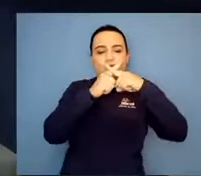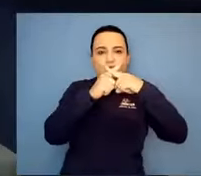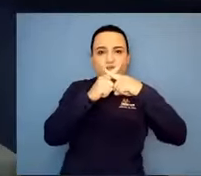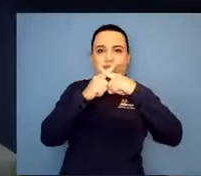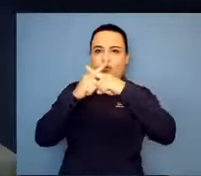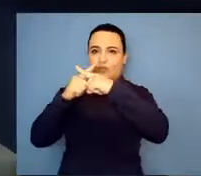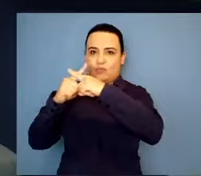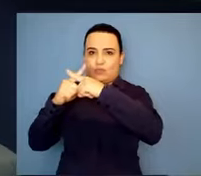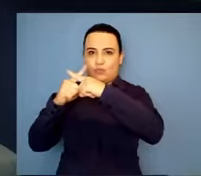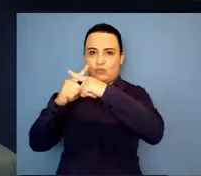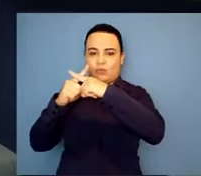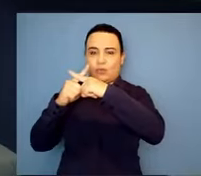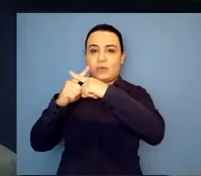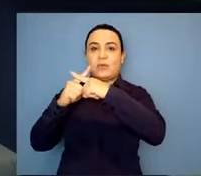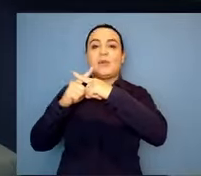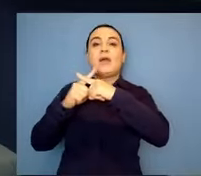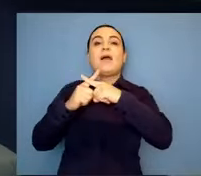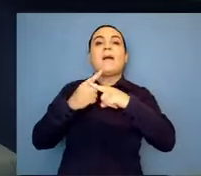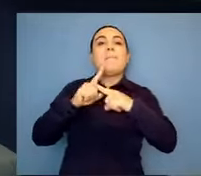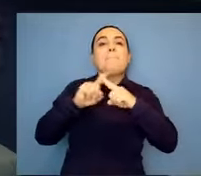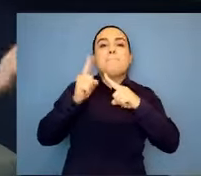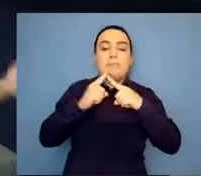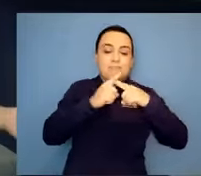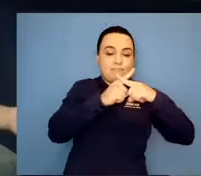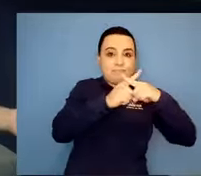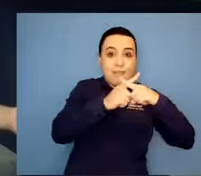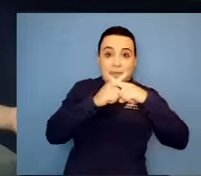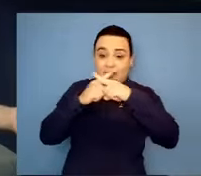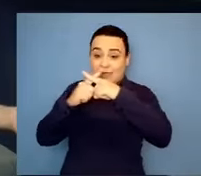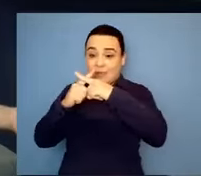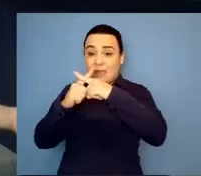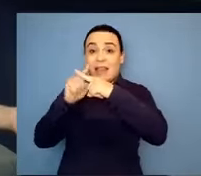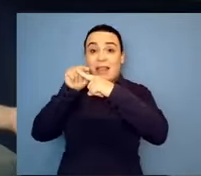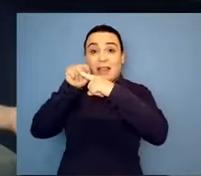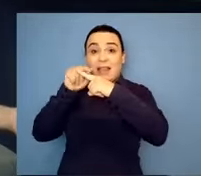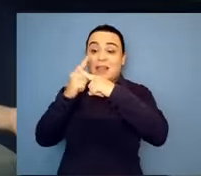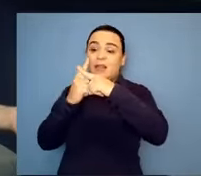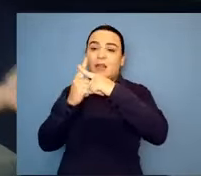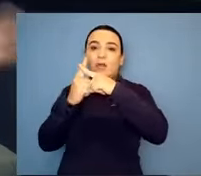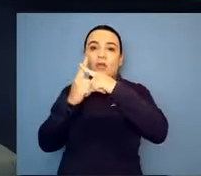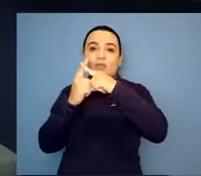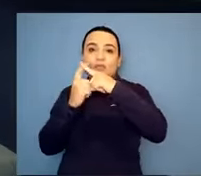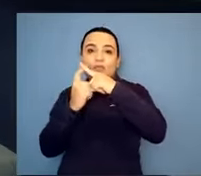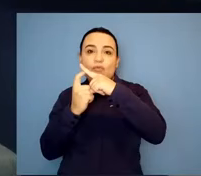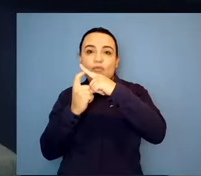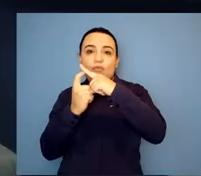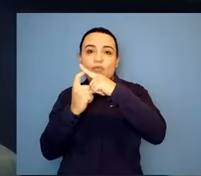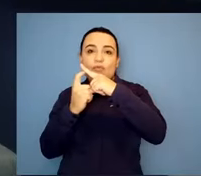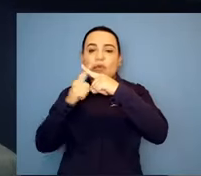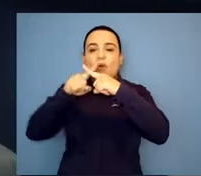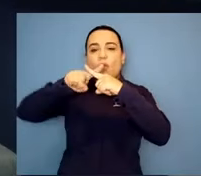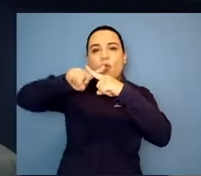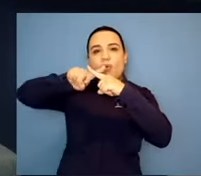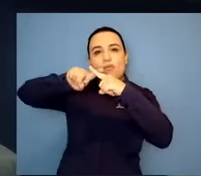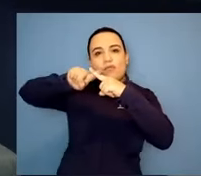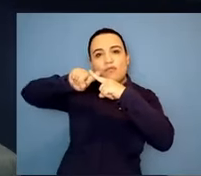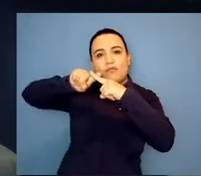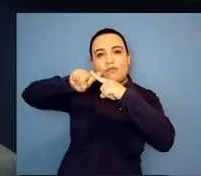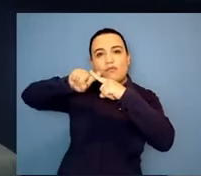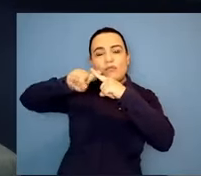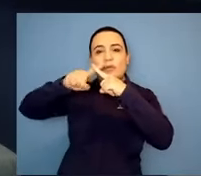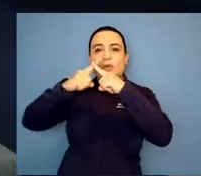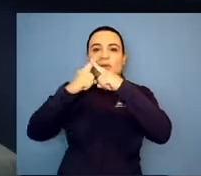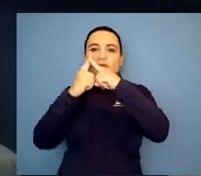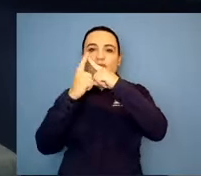Uhum. Gabriel desenvolveu a doença com seis anos de idade. E a maioria é assim, né? Até